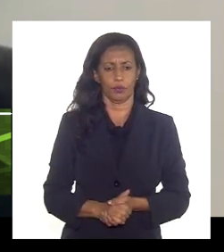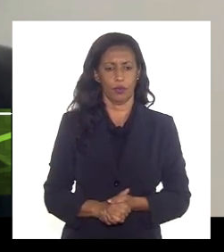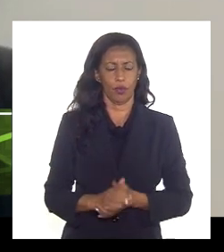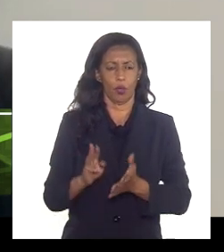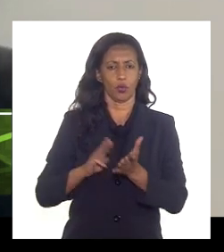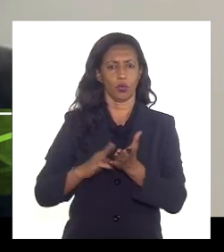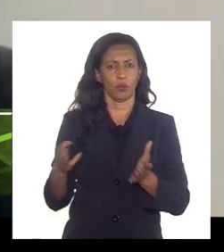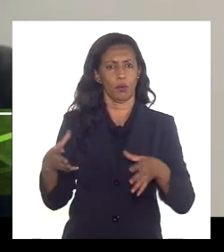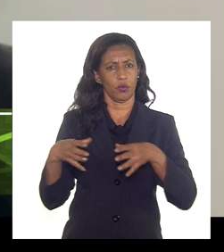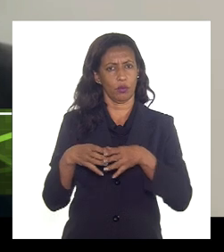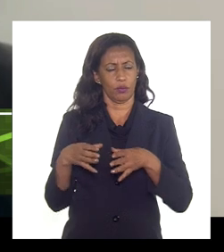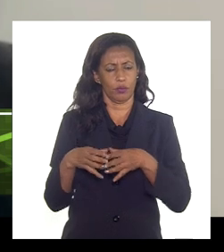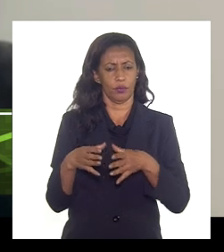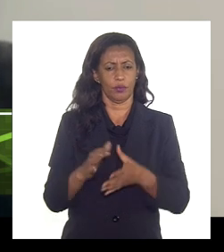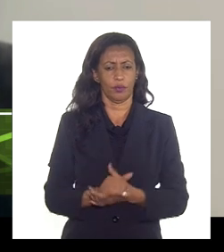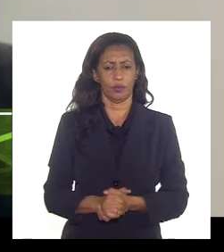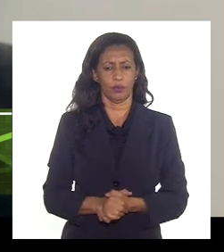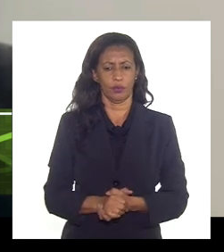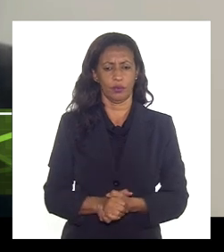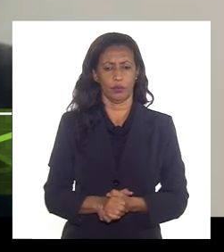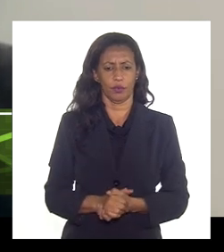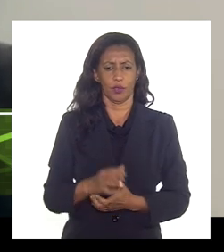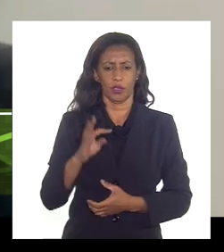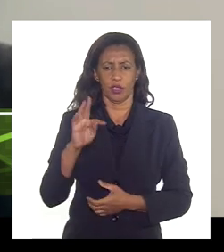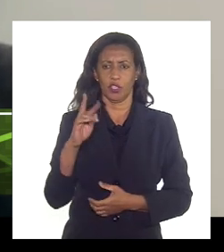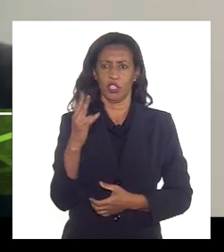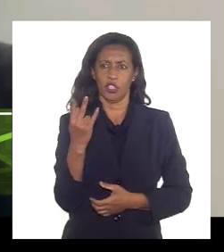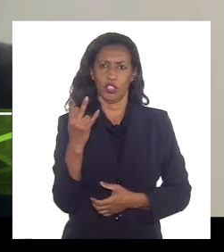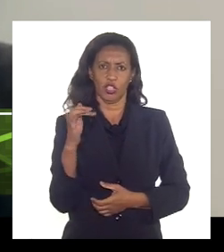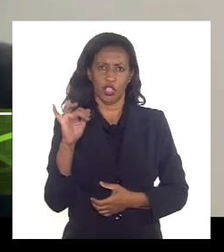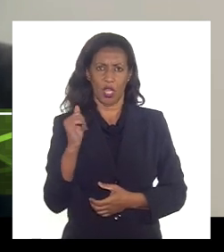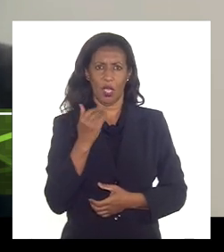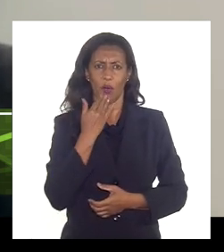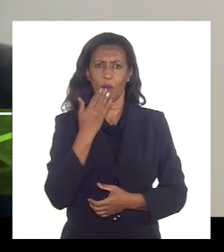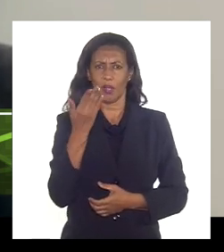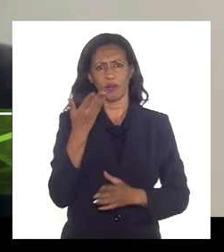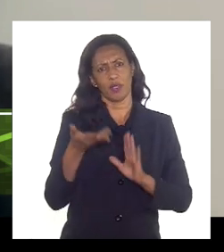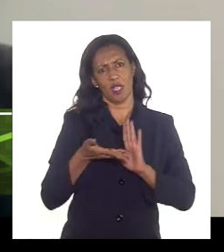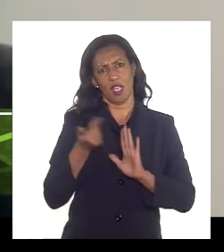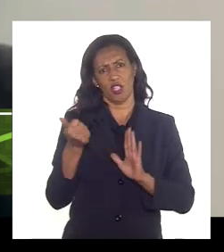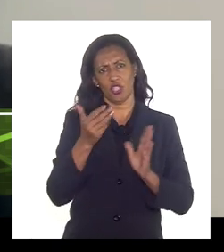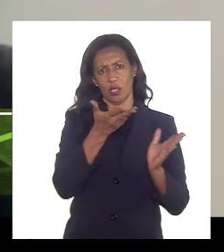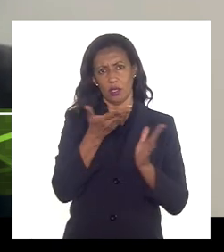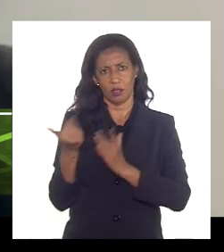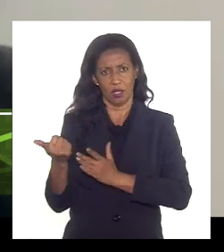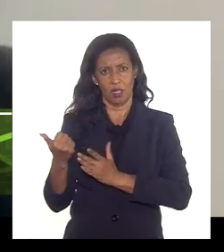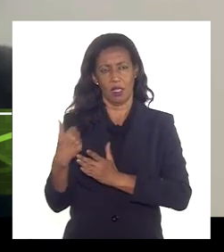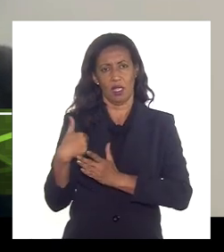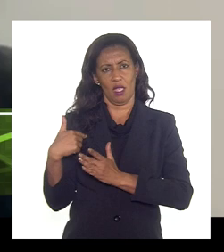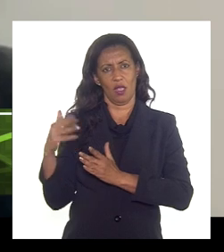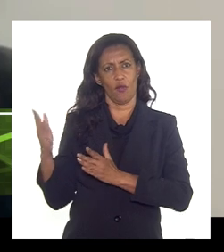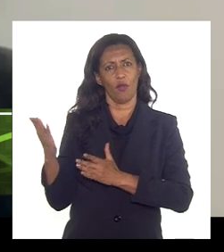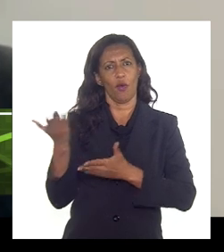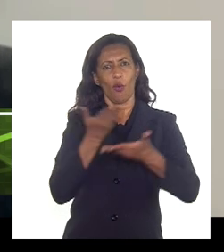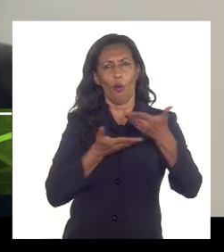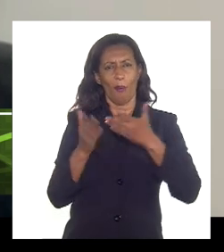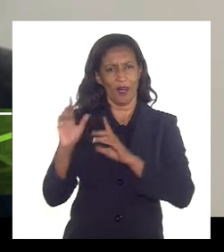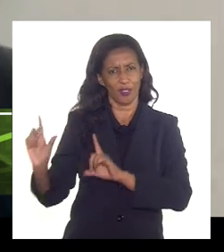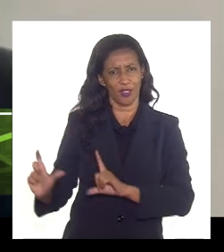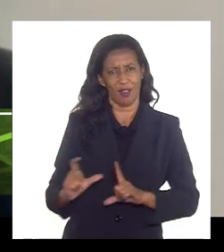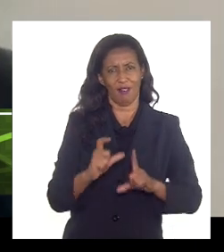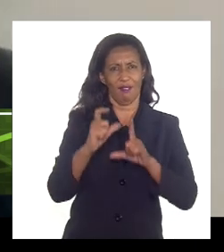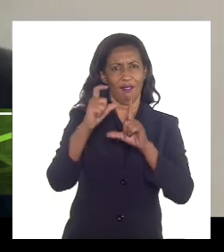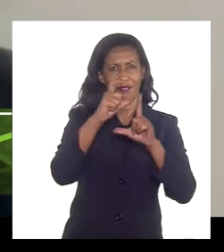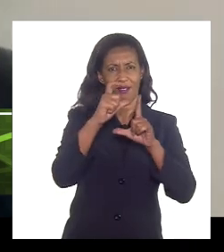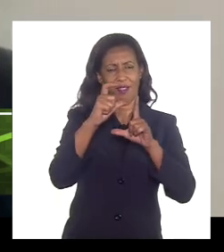membros aqui da comissão aí Tiago eu peço que você tire a apresentação eu vou também compartilhar a minha tela para poder fazer